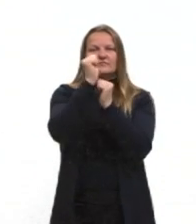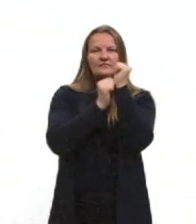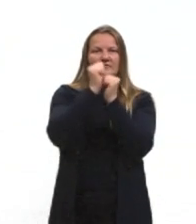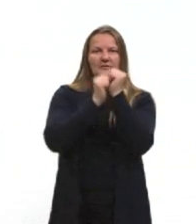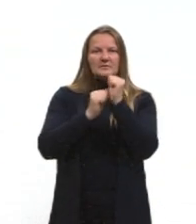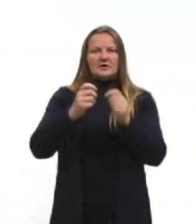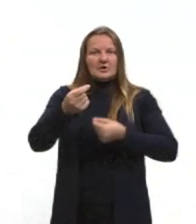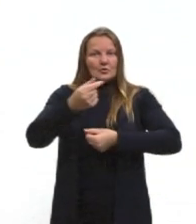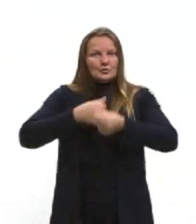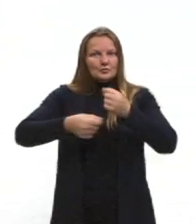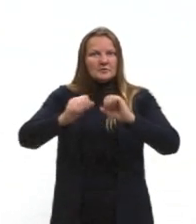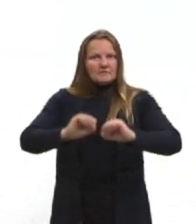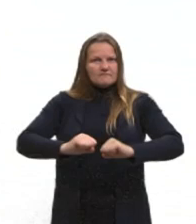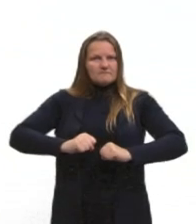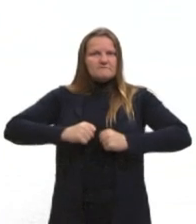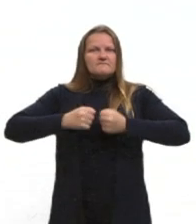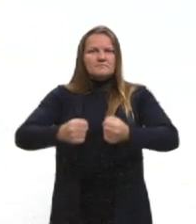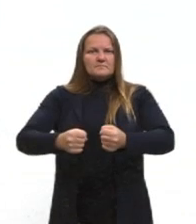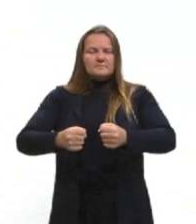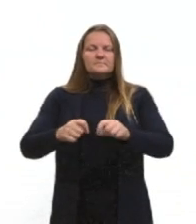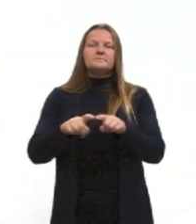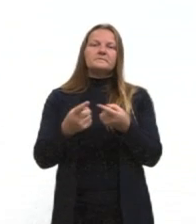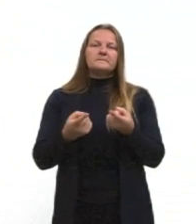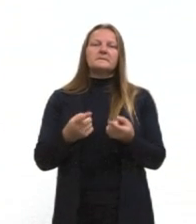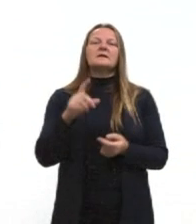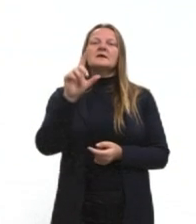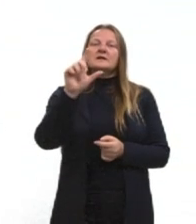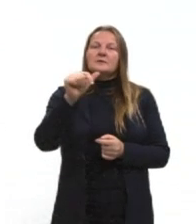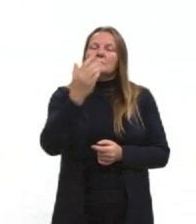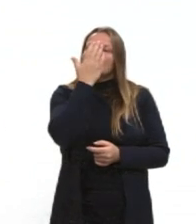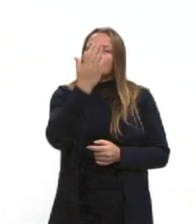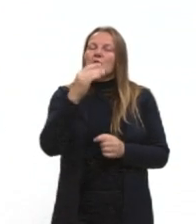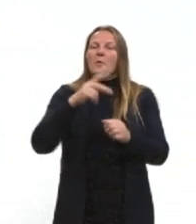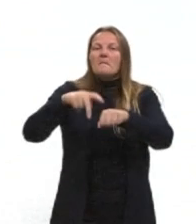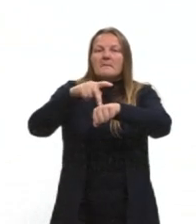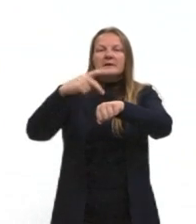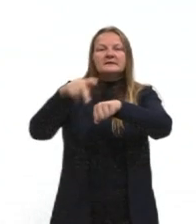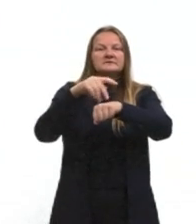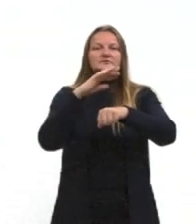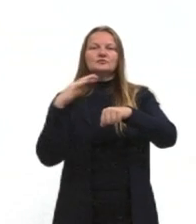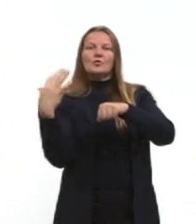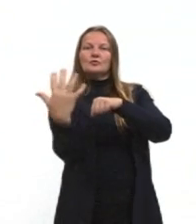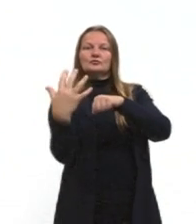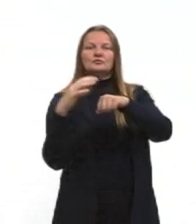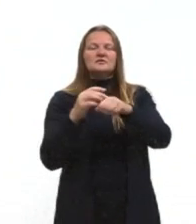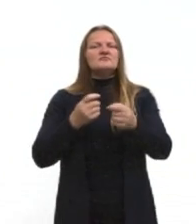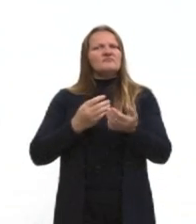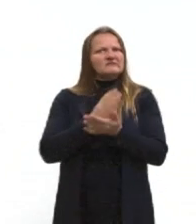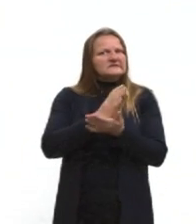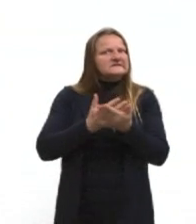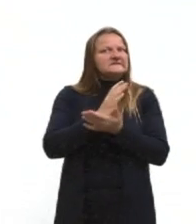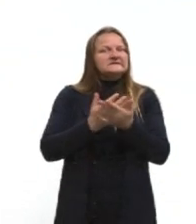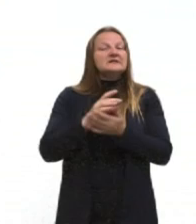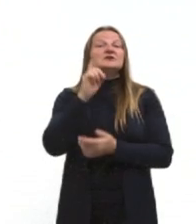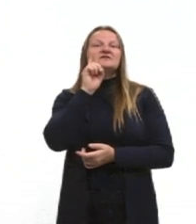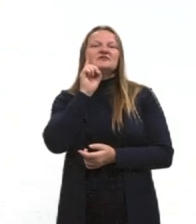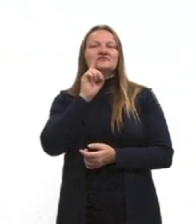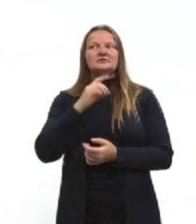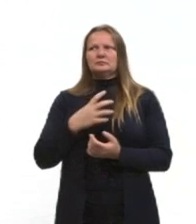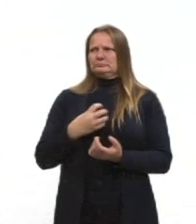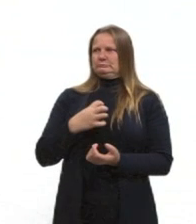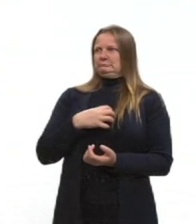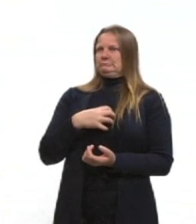a sua economia, tentar se fortalecer frente a outros países, e isso incomodava os Estados Unidos.